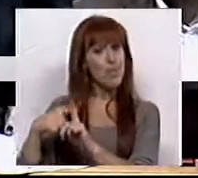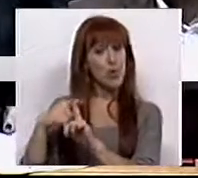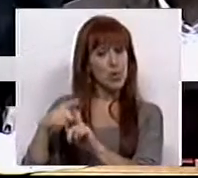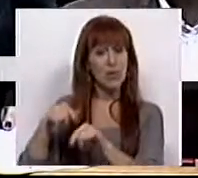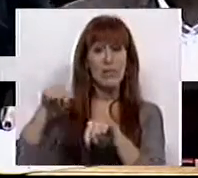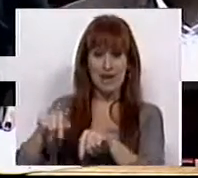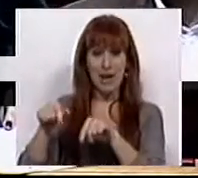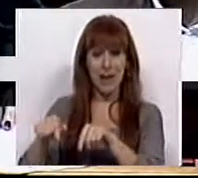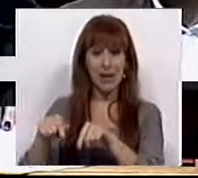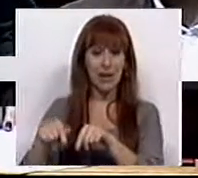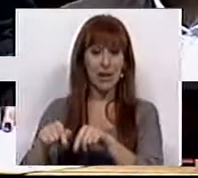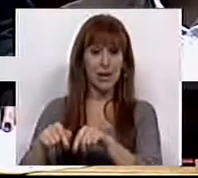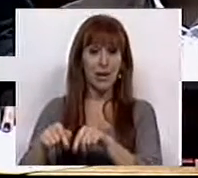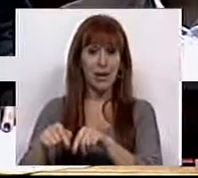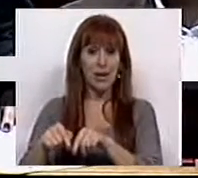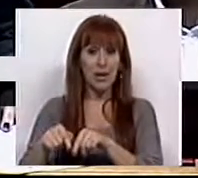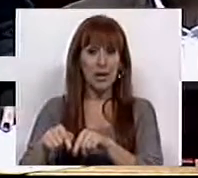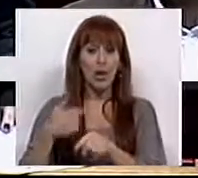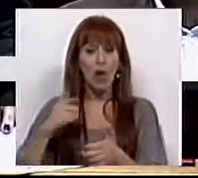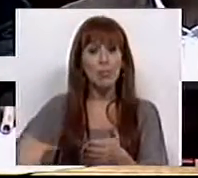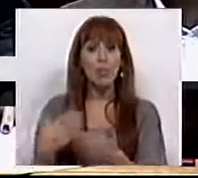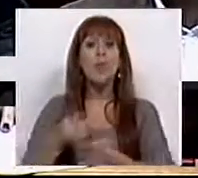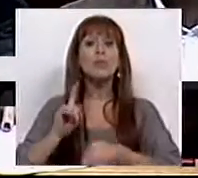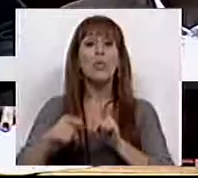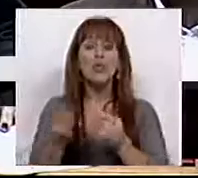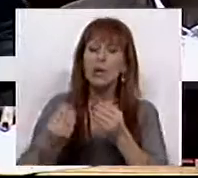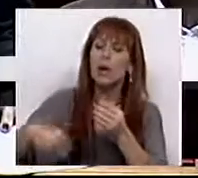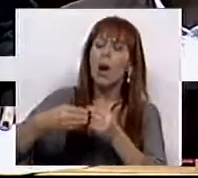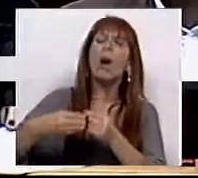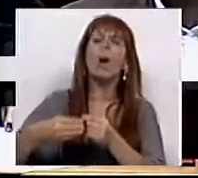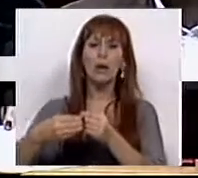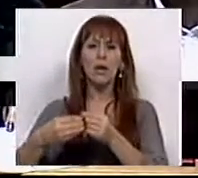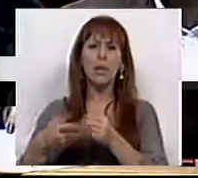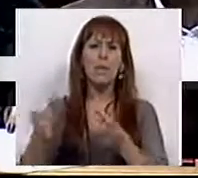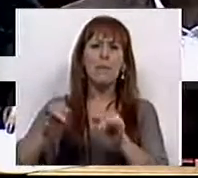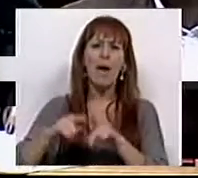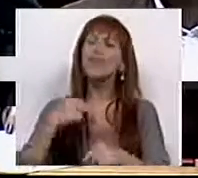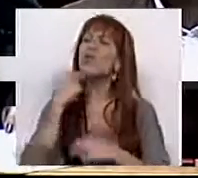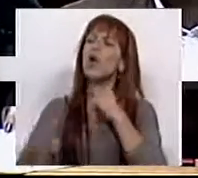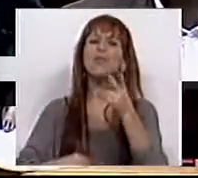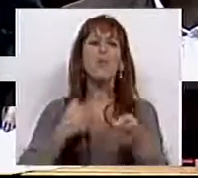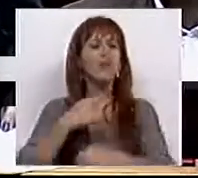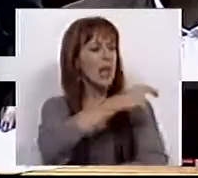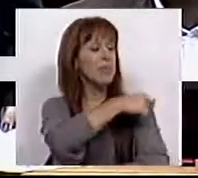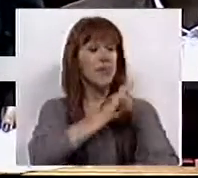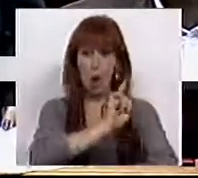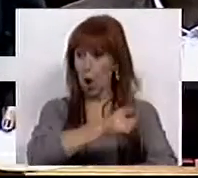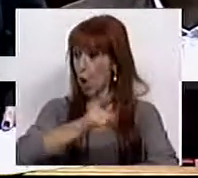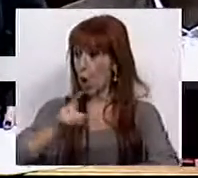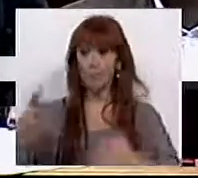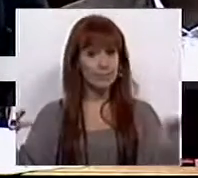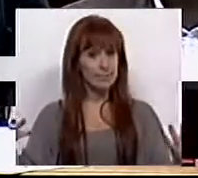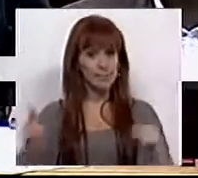e neste caso o que propomos são acrescentar mais vozes que representem exatamente